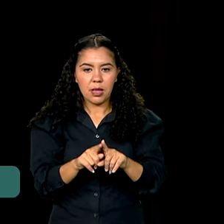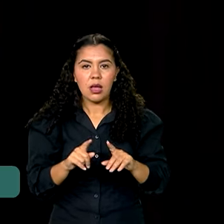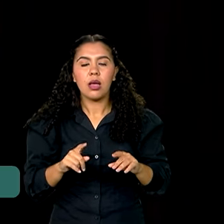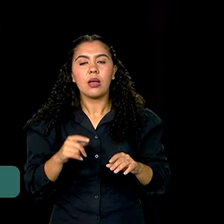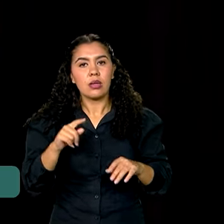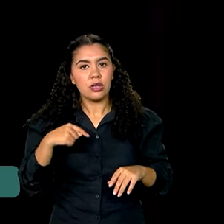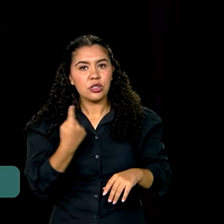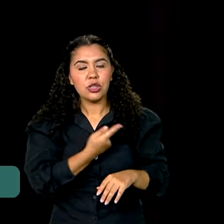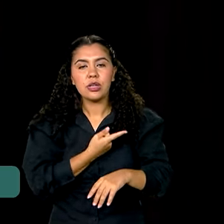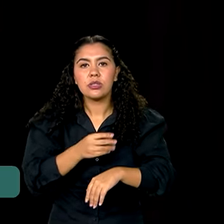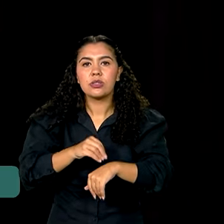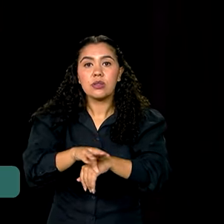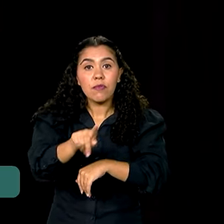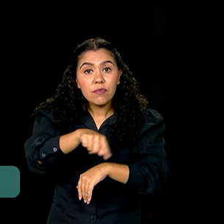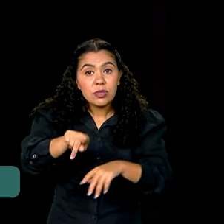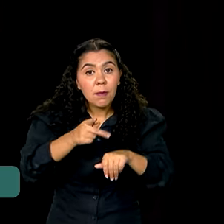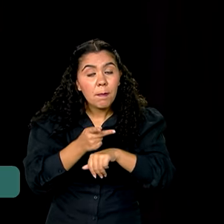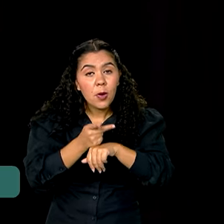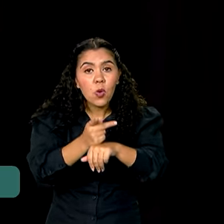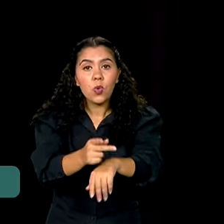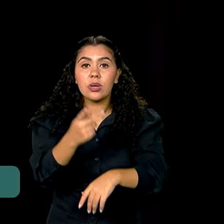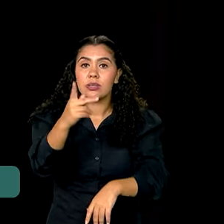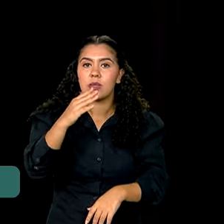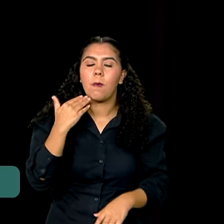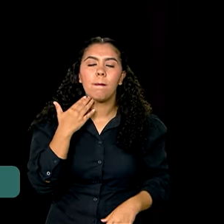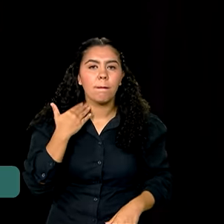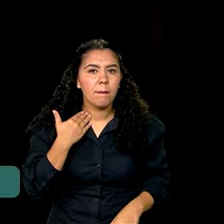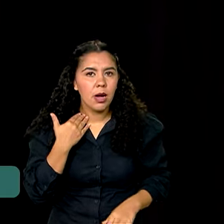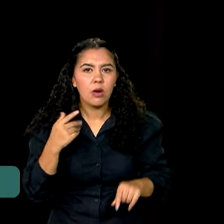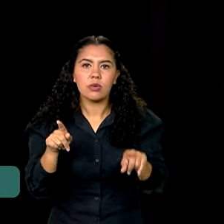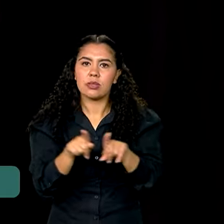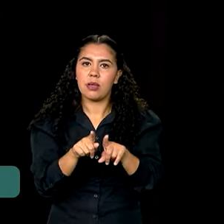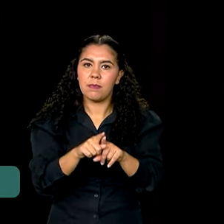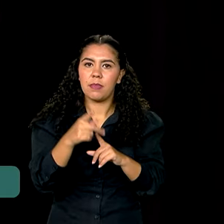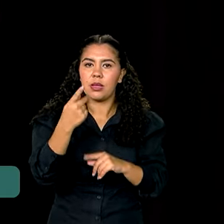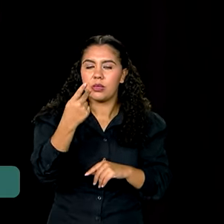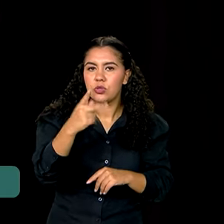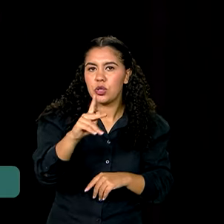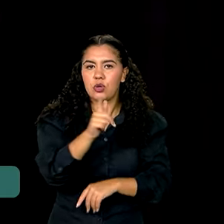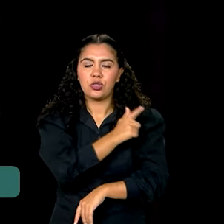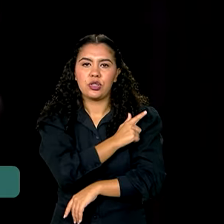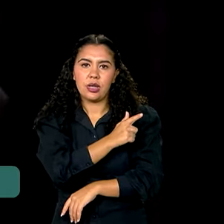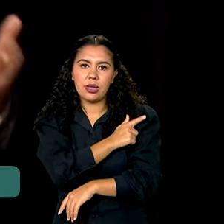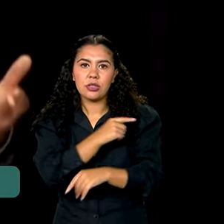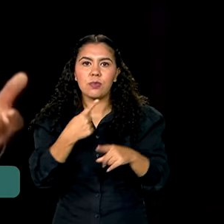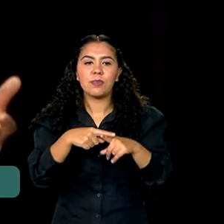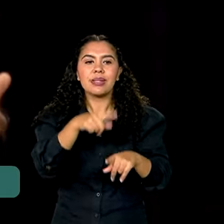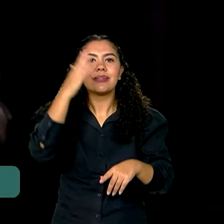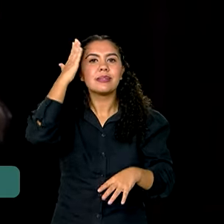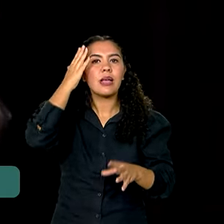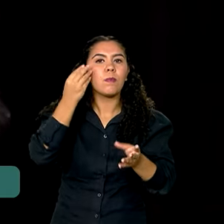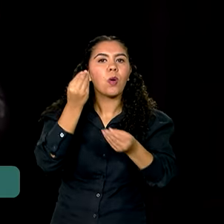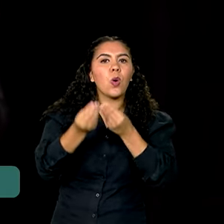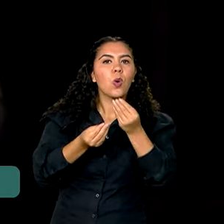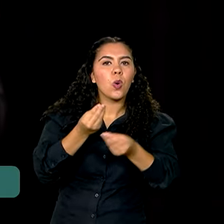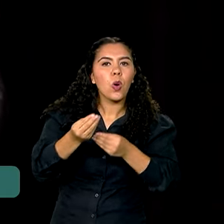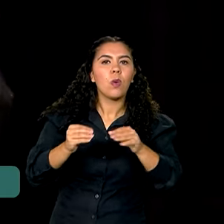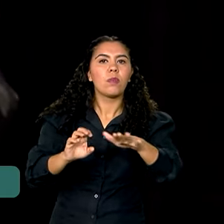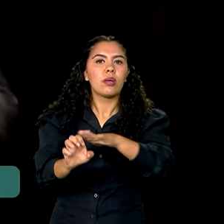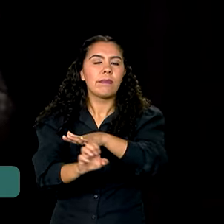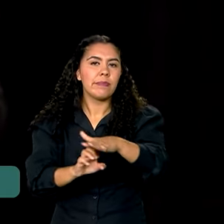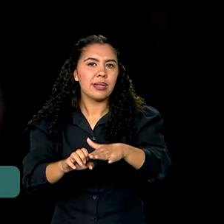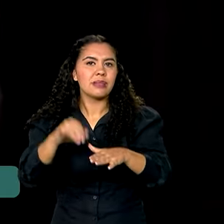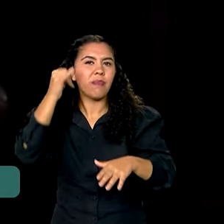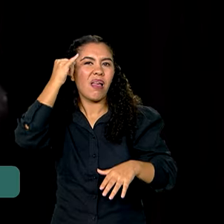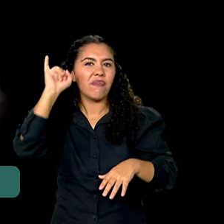procure o seu banco, procure o seu gerente. Por quê? Porque ele tem a memória da empresa. muito mais rápida, é muito mais fácil do que tentar mudar da instituição. E